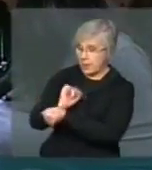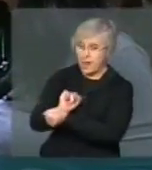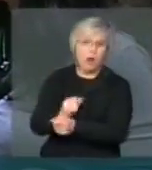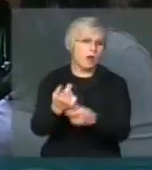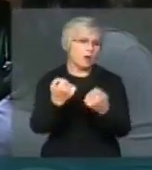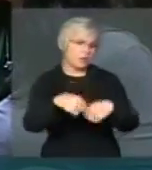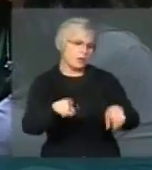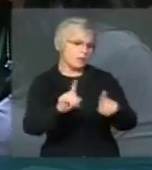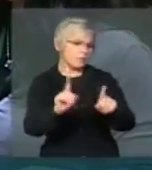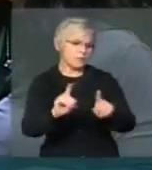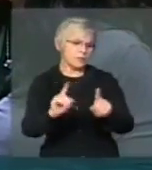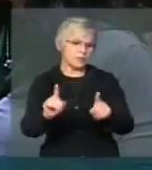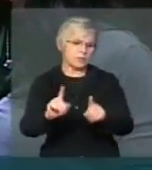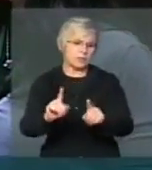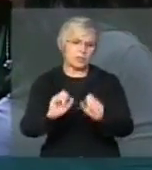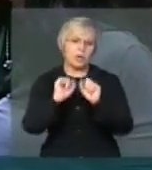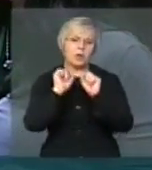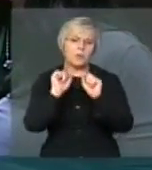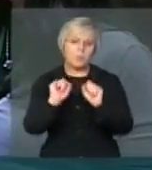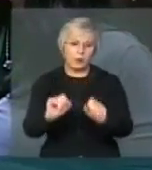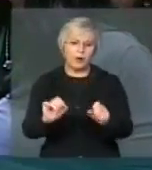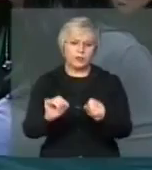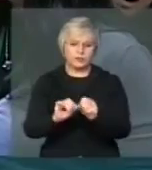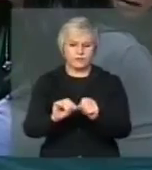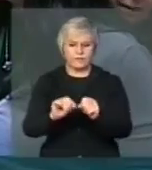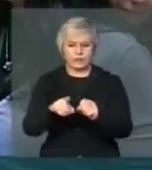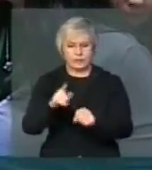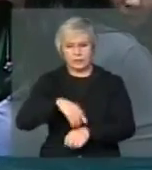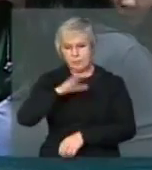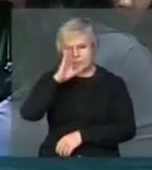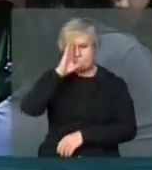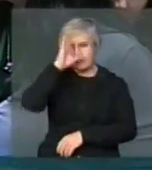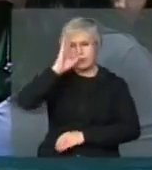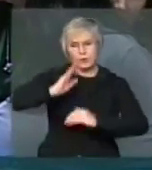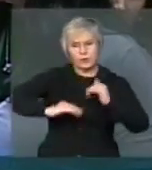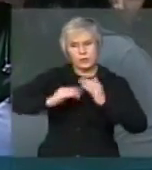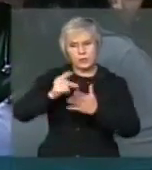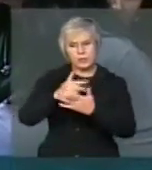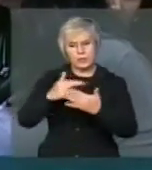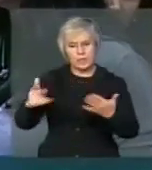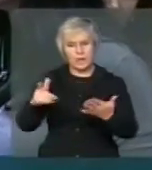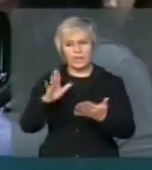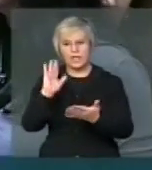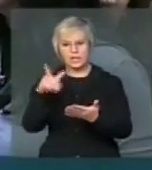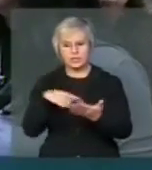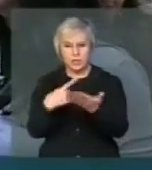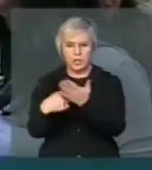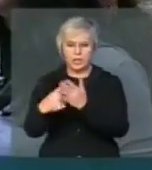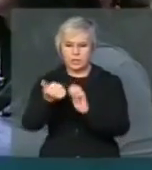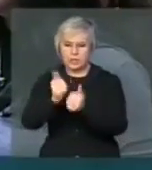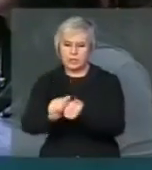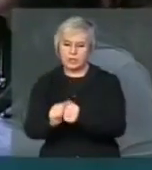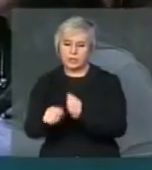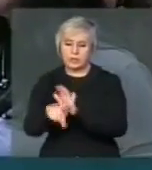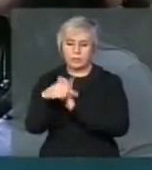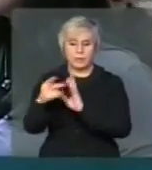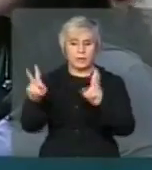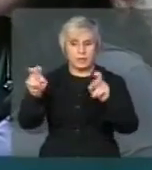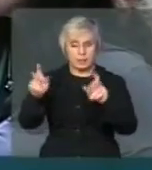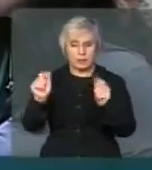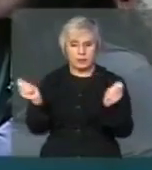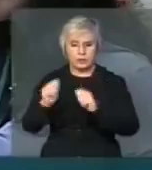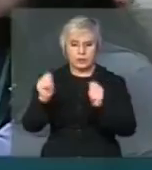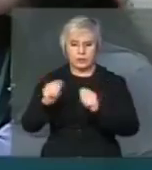próprio plenário, fazer com que você priorize aquelas carreiras que já fizeram uma articulação para que essa matéria possa estar